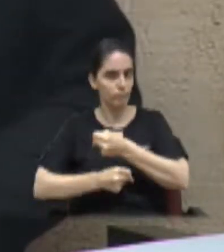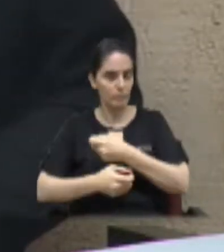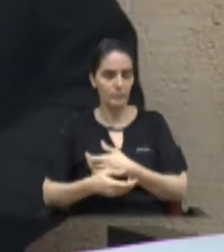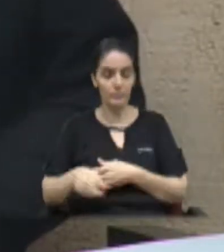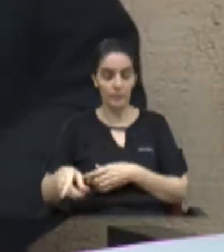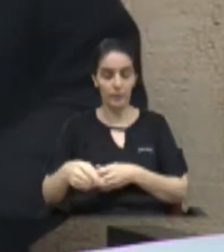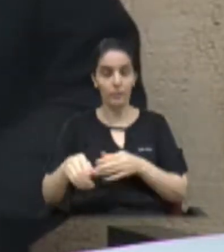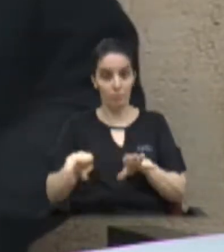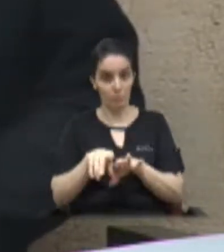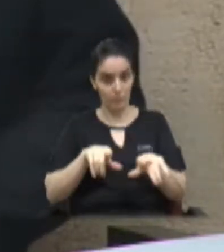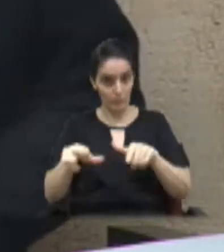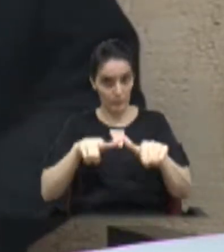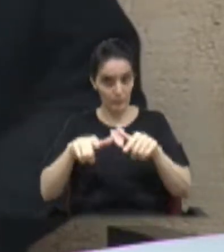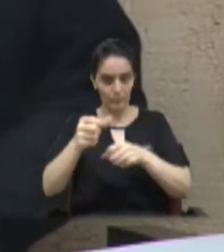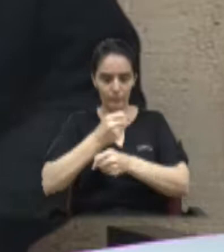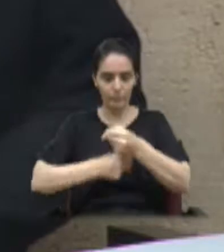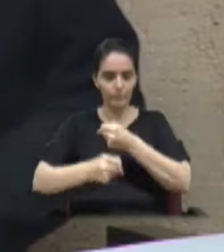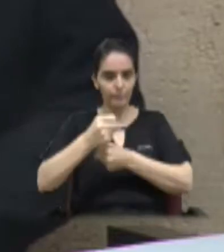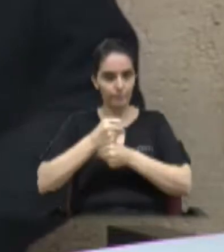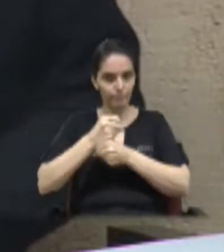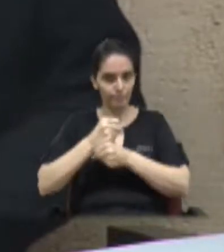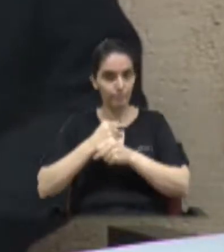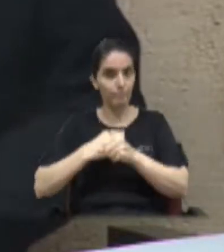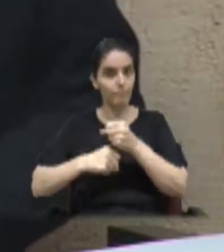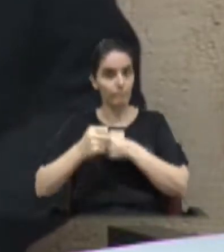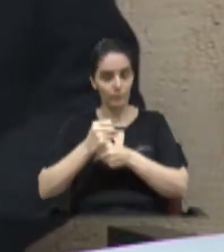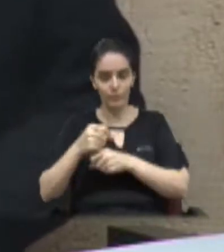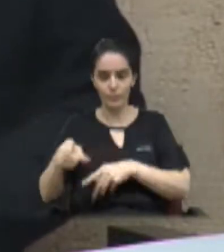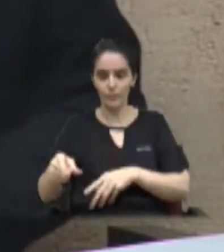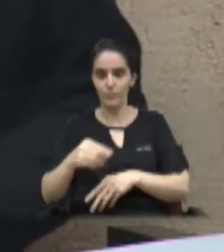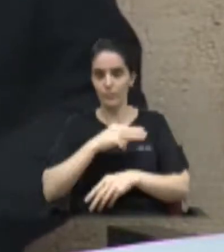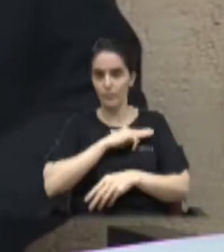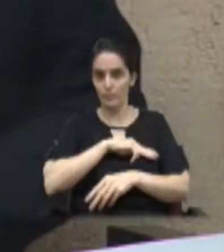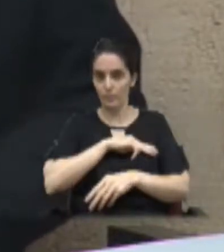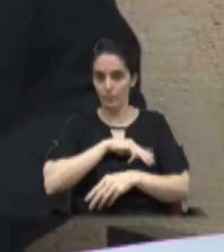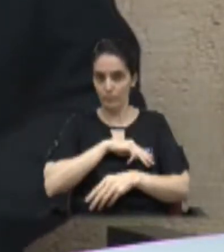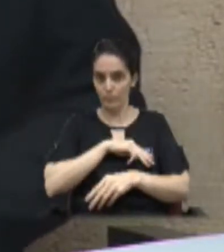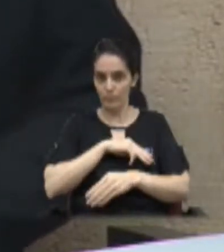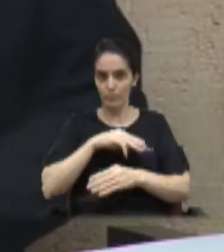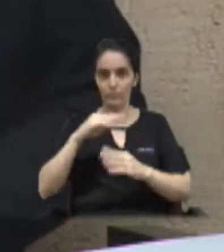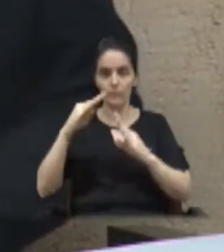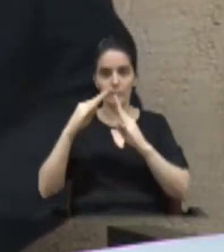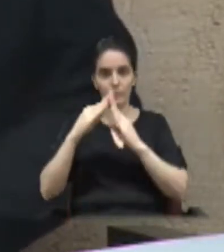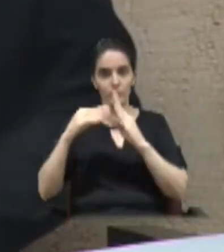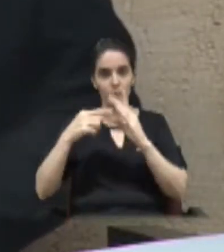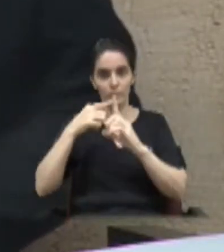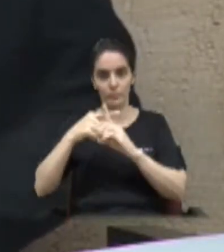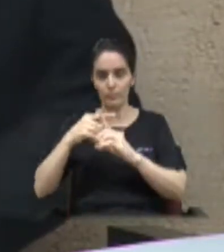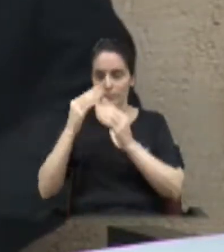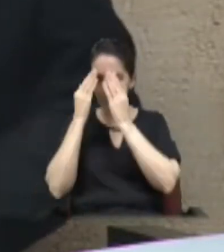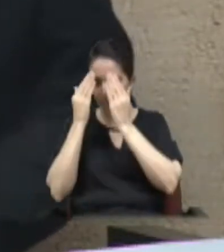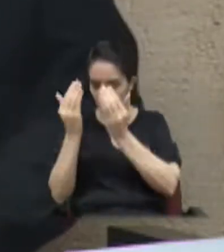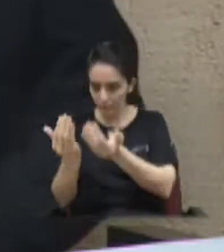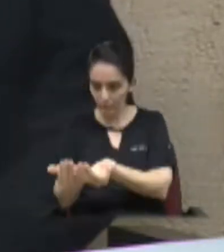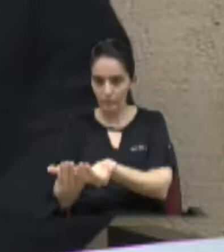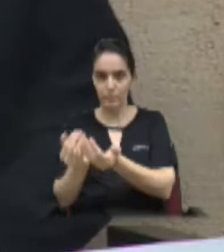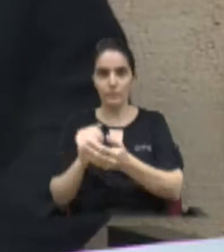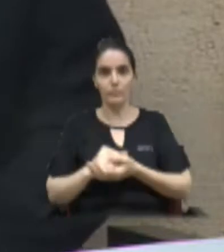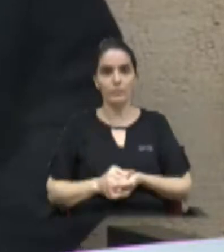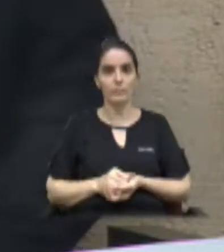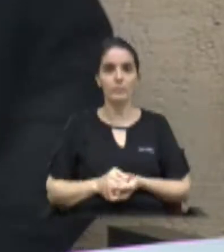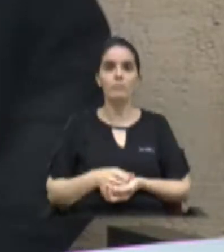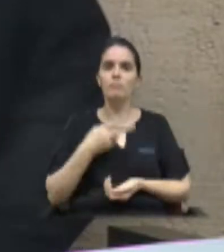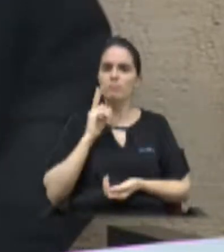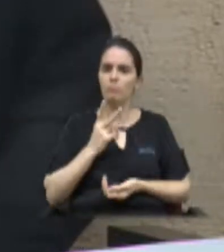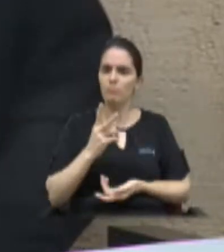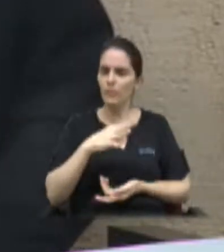ministério de ministro leigo na paróquia de Santa Luzia e nas comunidades, sempre com